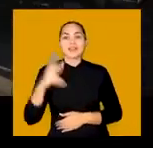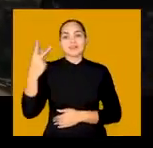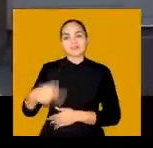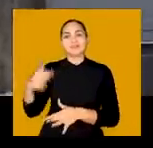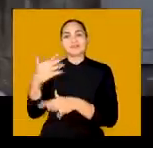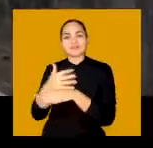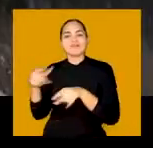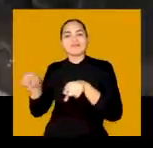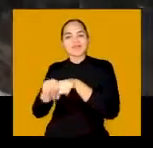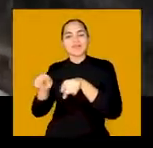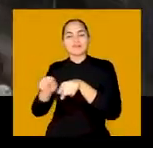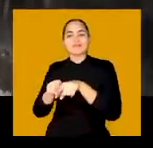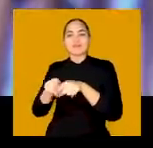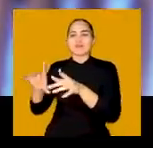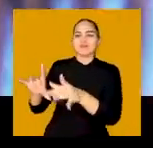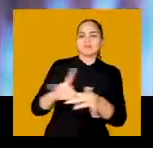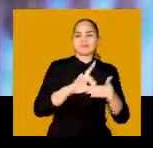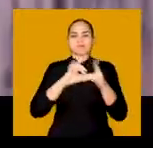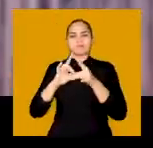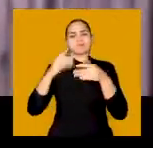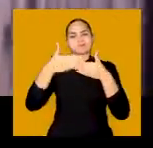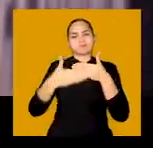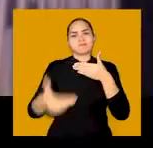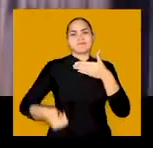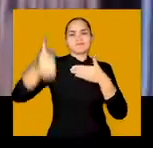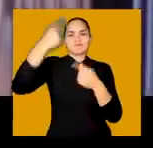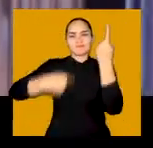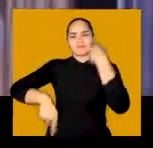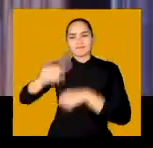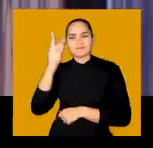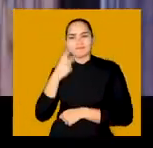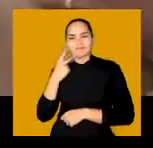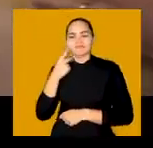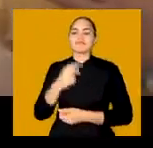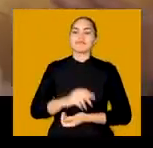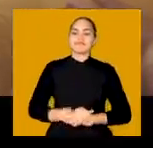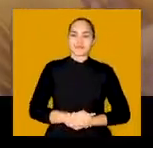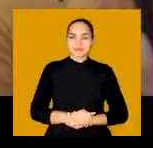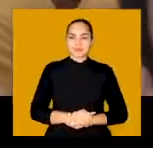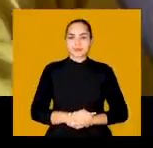na nossa cidade. Mas somando forças, estamos entrando numa nova fase.